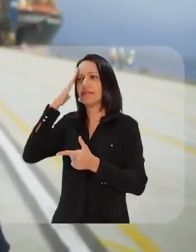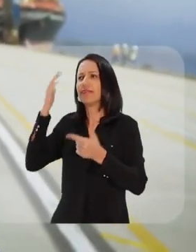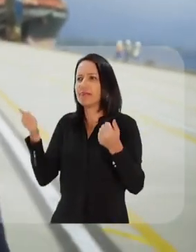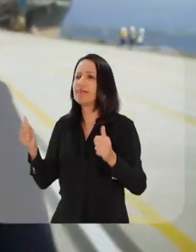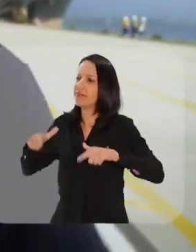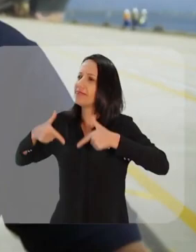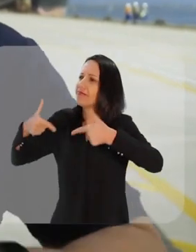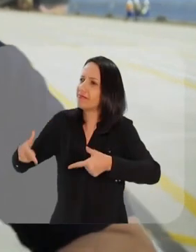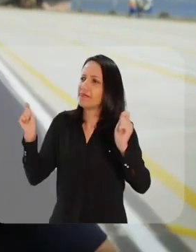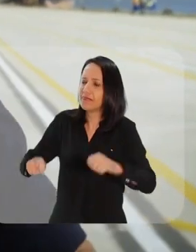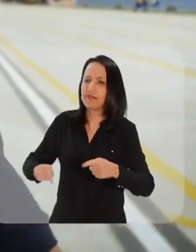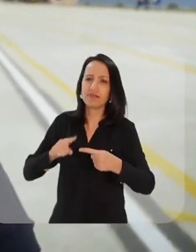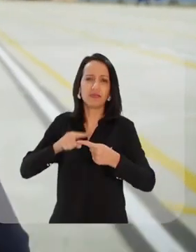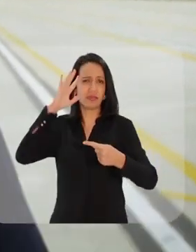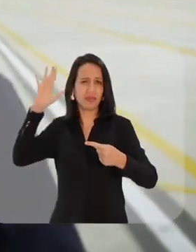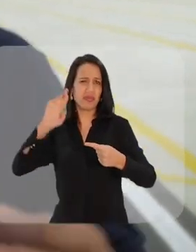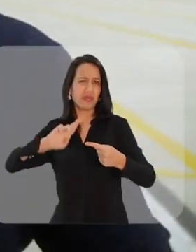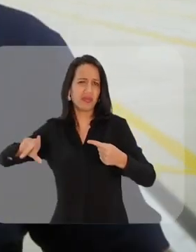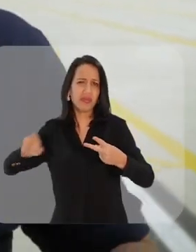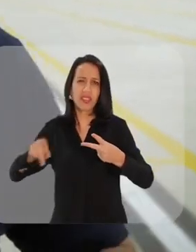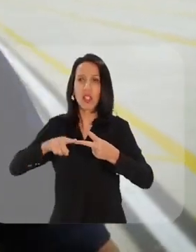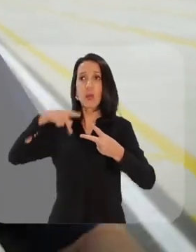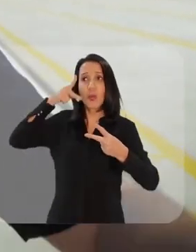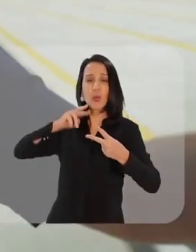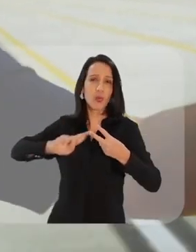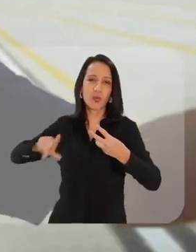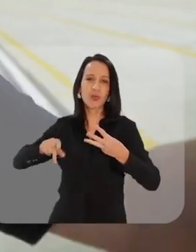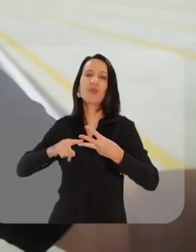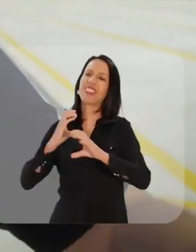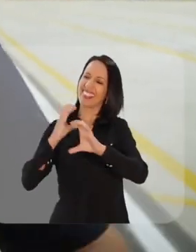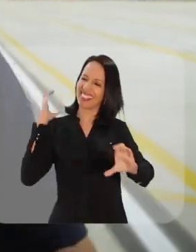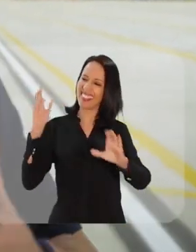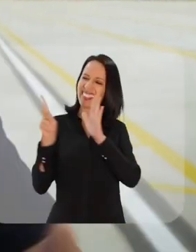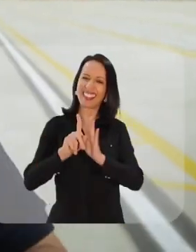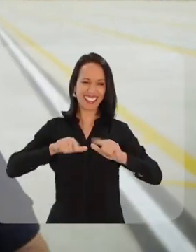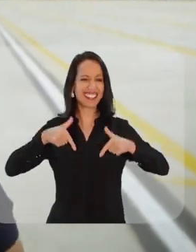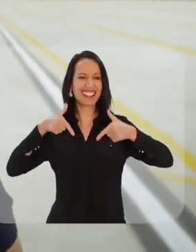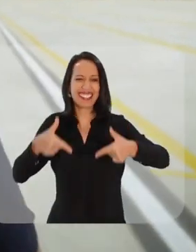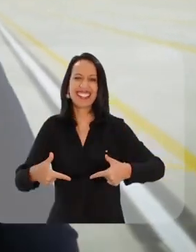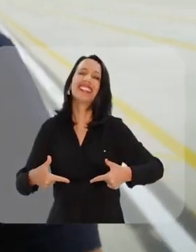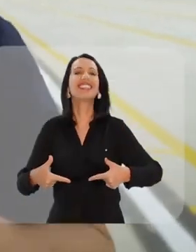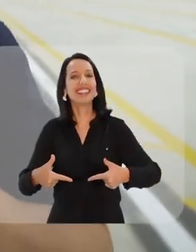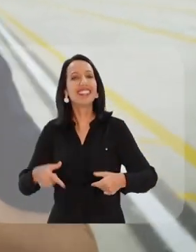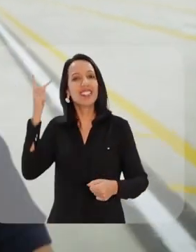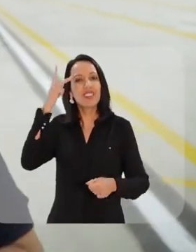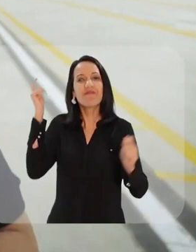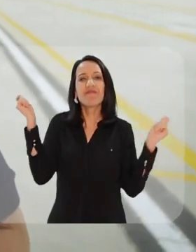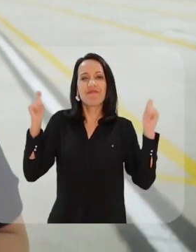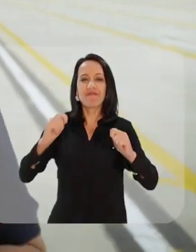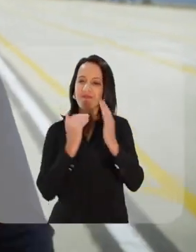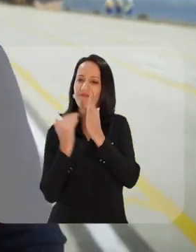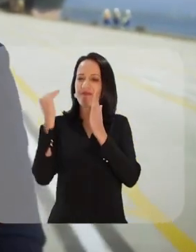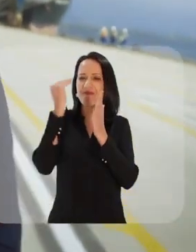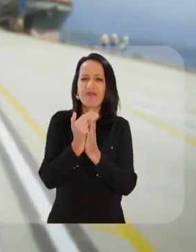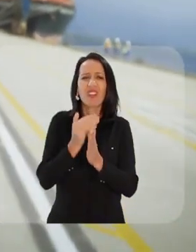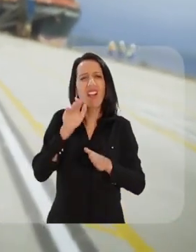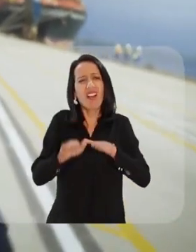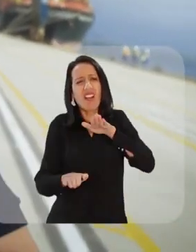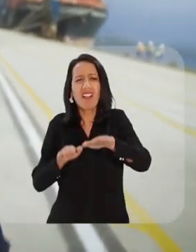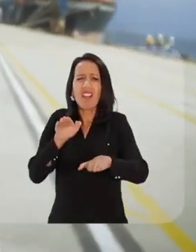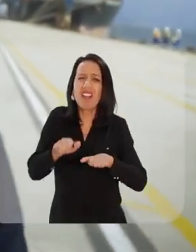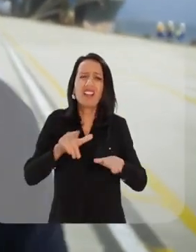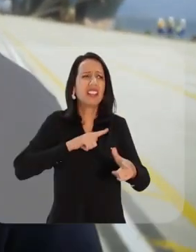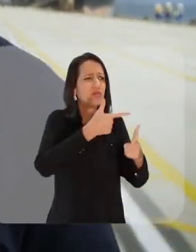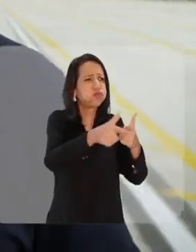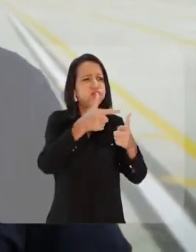É isso que eu sei fazer. Não sou teórico, não sou político, sou engenheiro, mão na massa. São Paulo pode mais, está andando devagar,